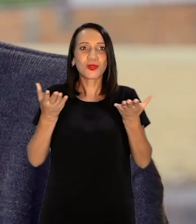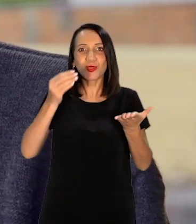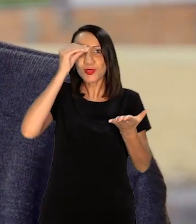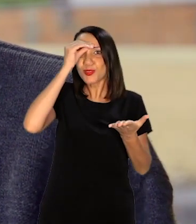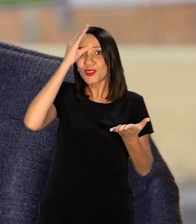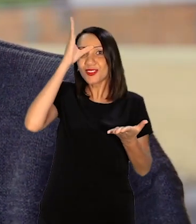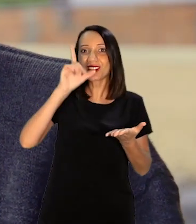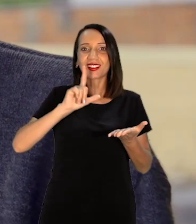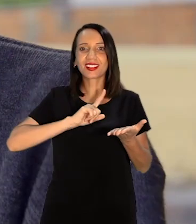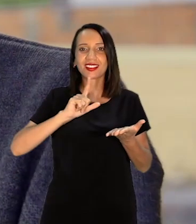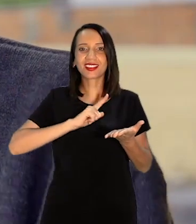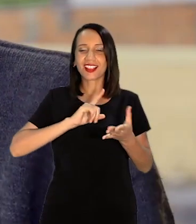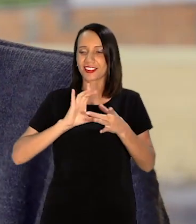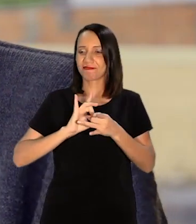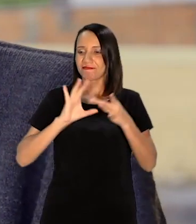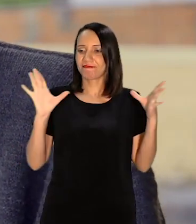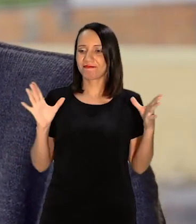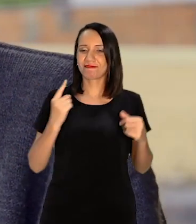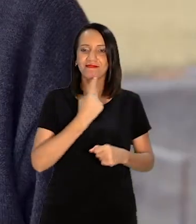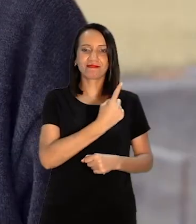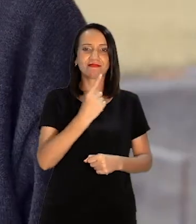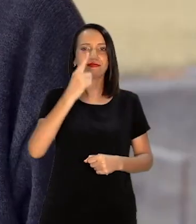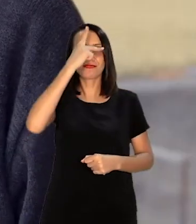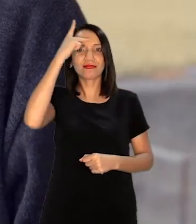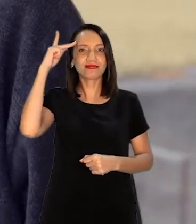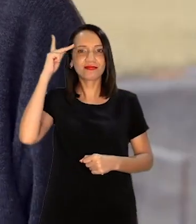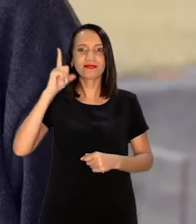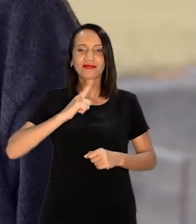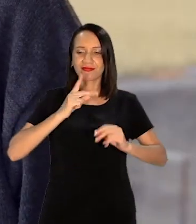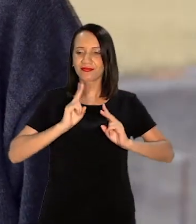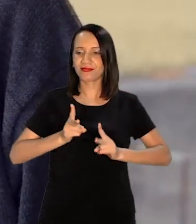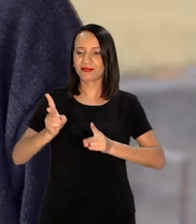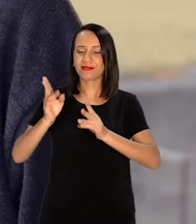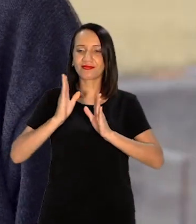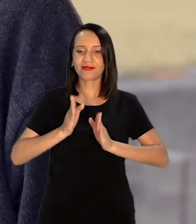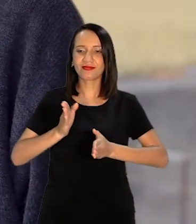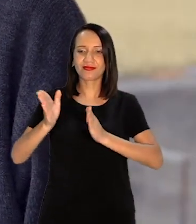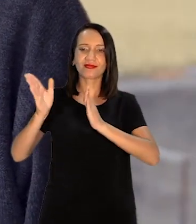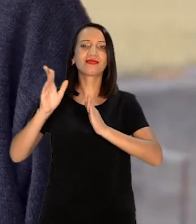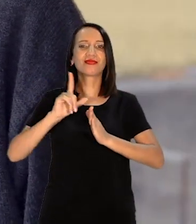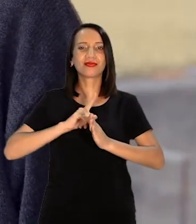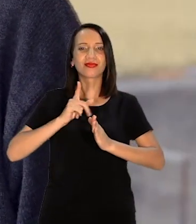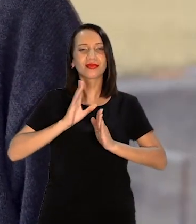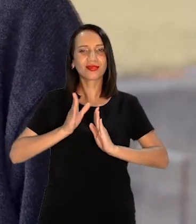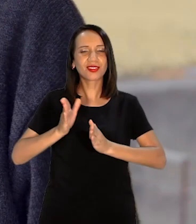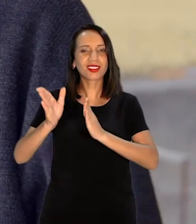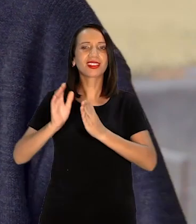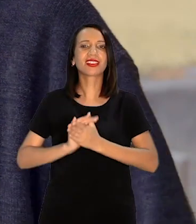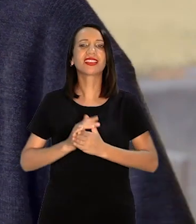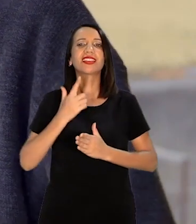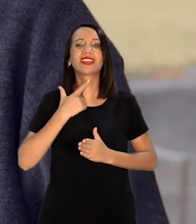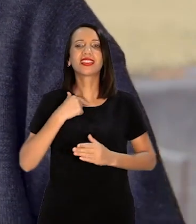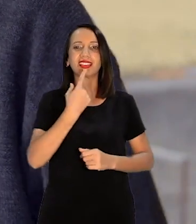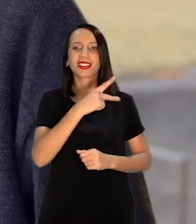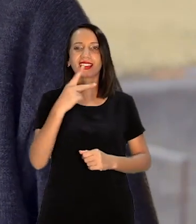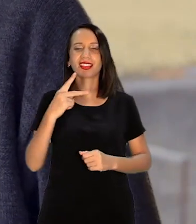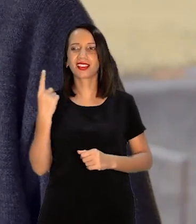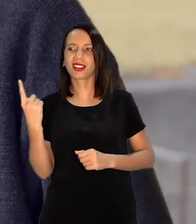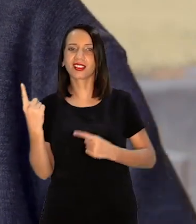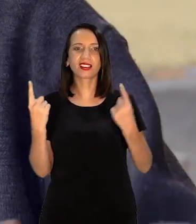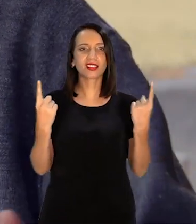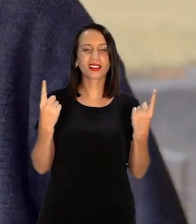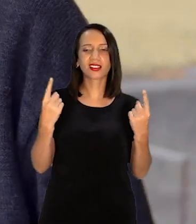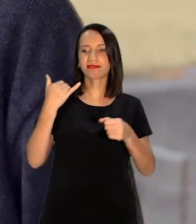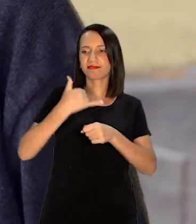Uma autonomia Para essa pessoa Vai seguir Ela não precisa Seguir cegamente A vontade desse Desse ou daquele